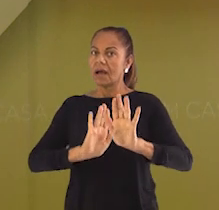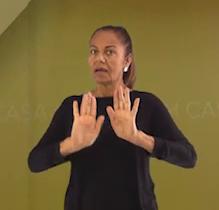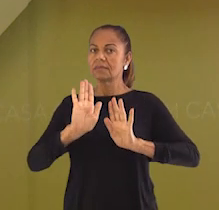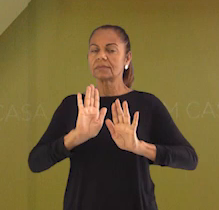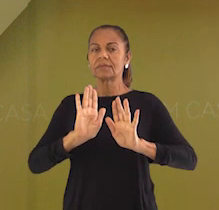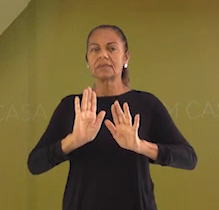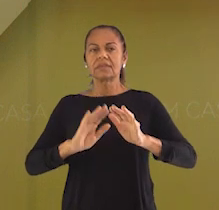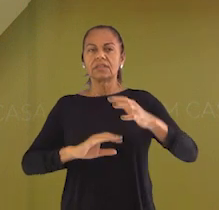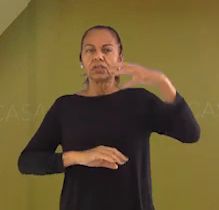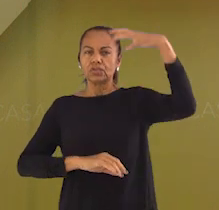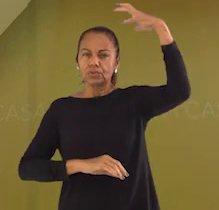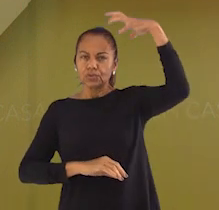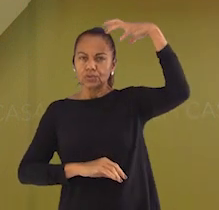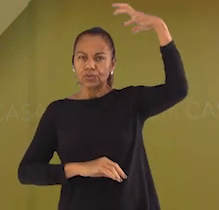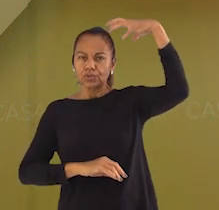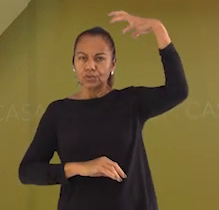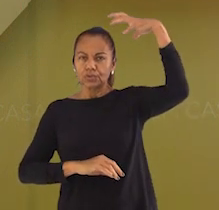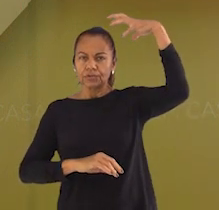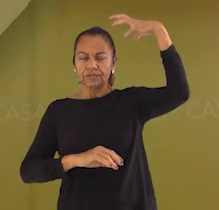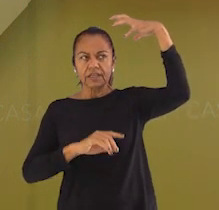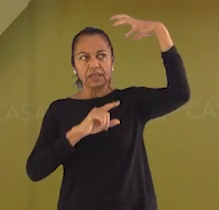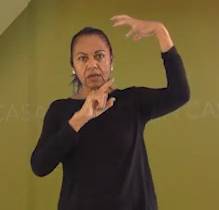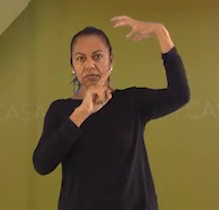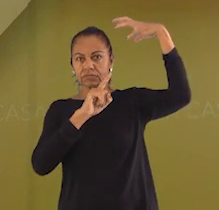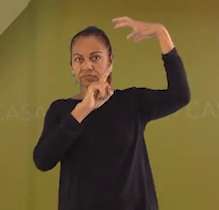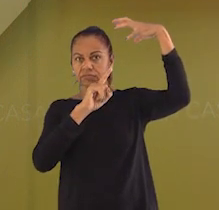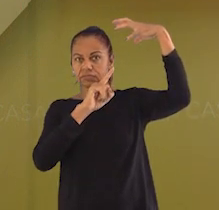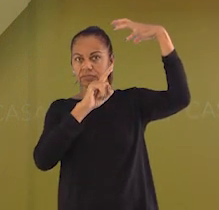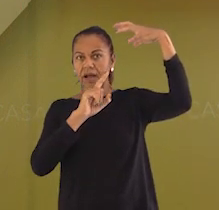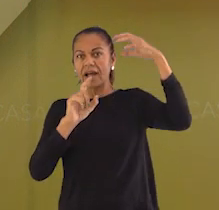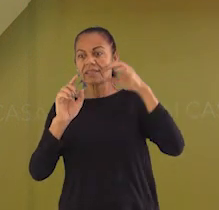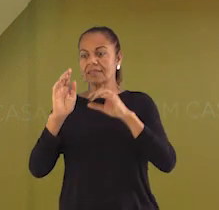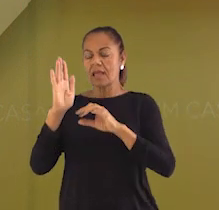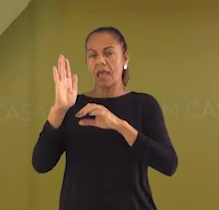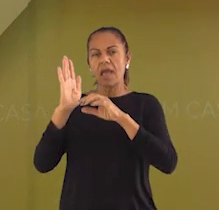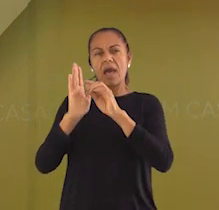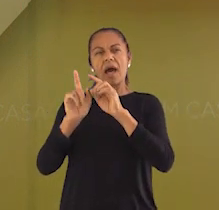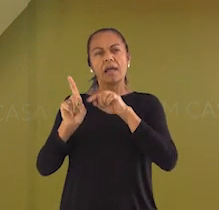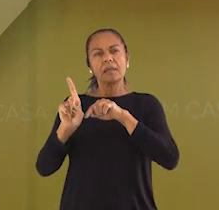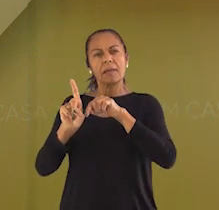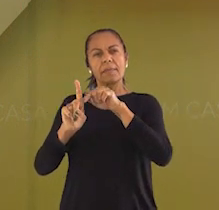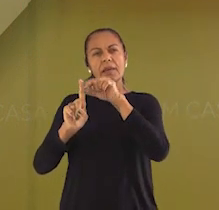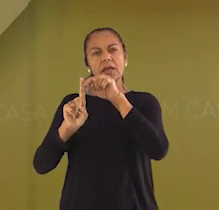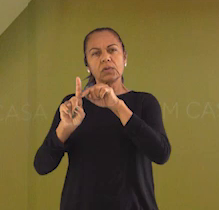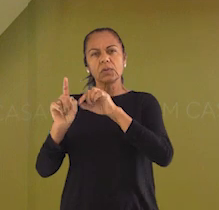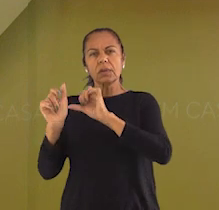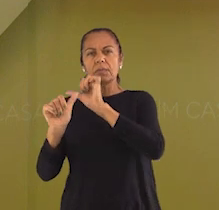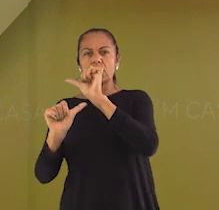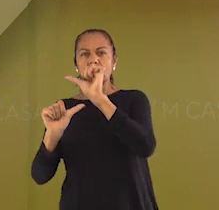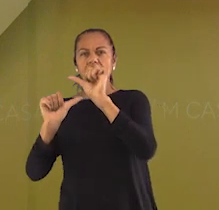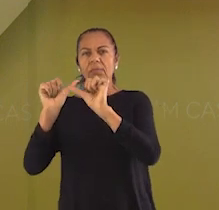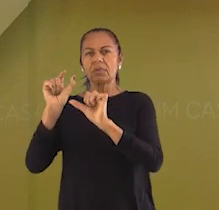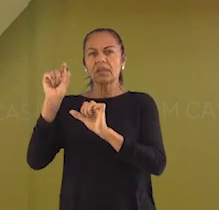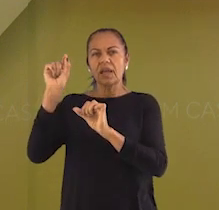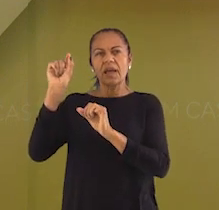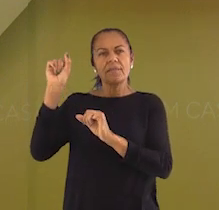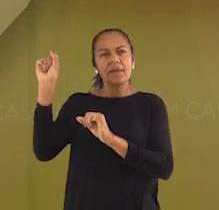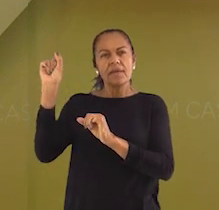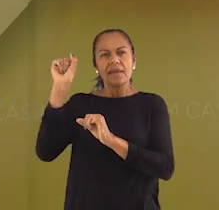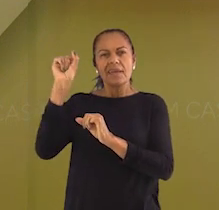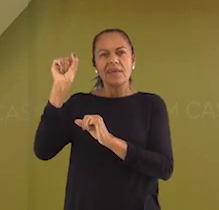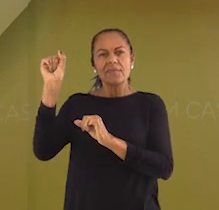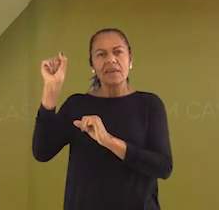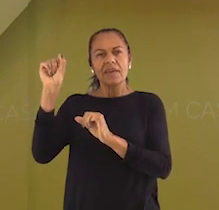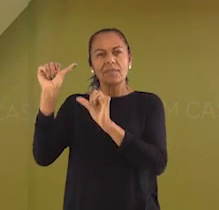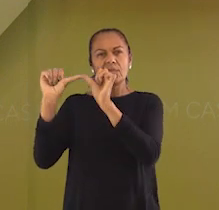choque elétrico. Isso ocorre quando mudamos a temperatura do chuveiro com ele ligado. Por esse motivo, é